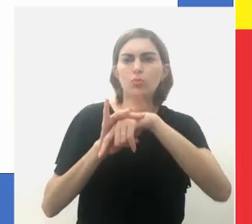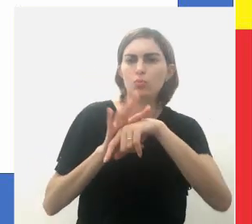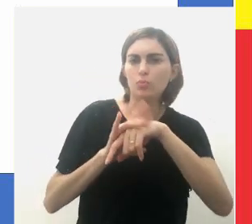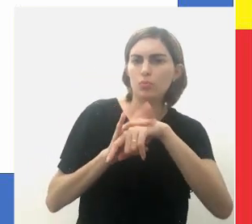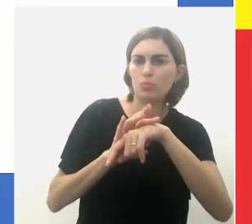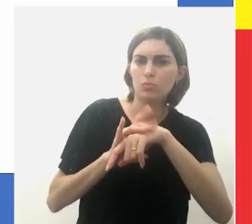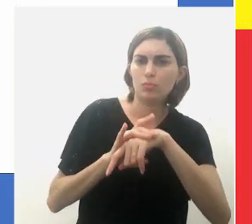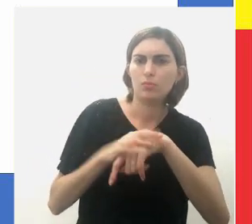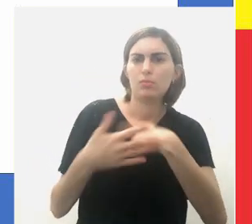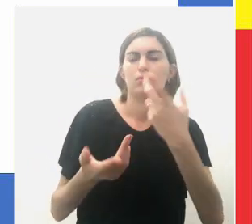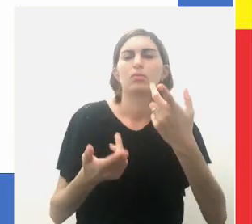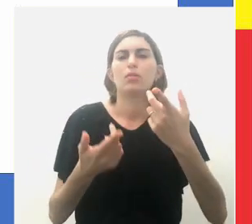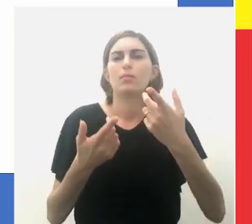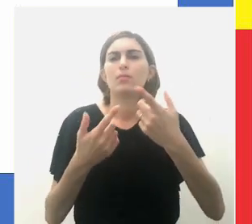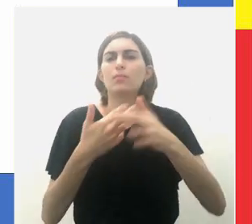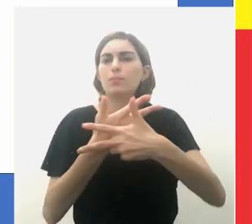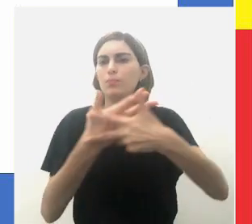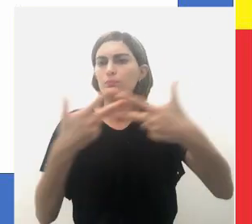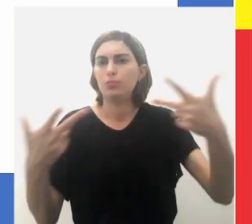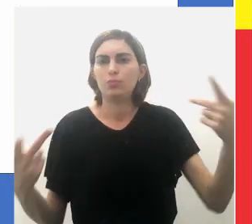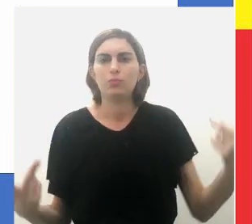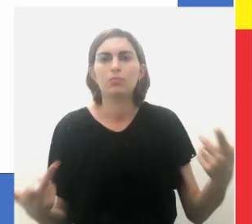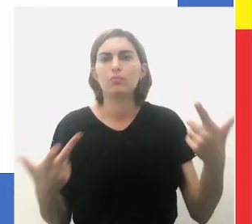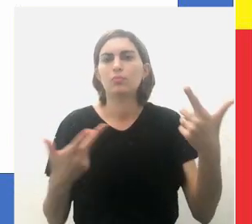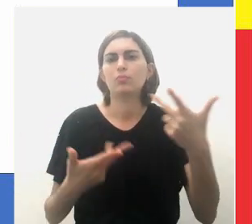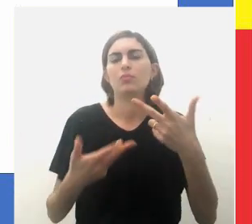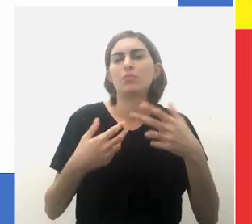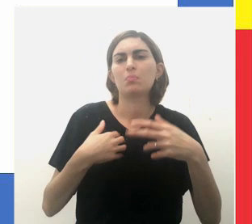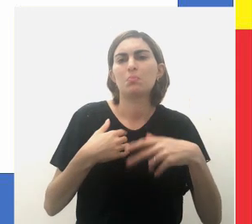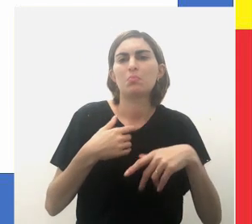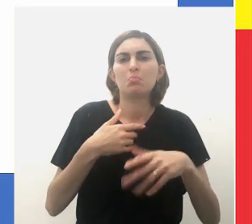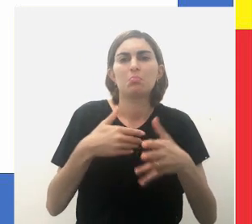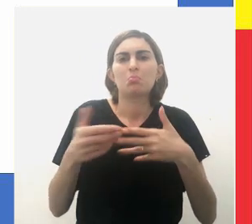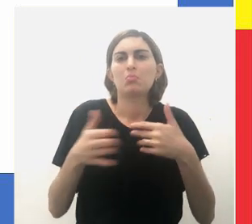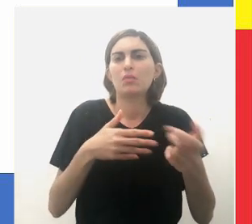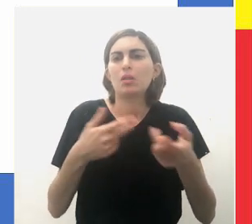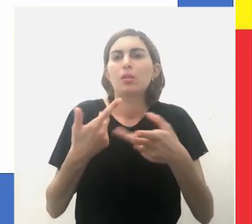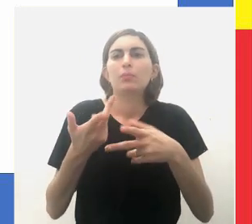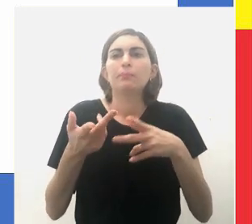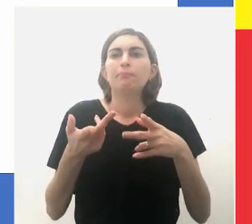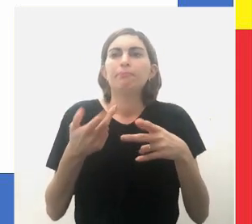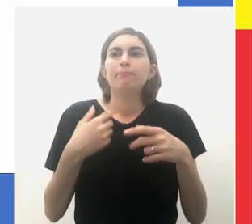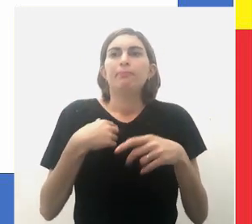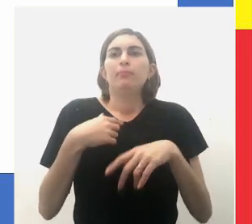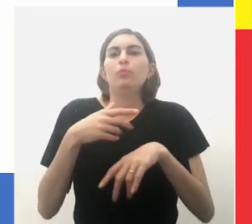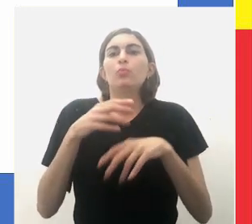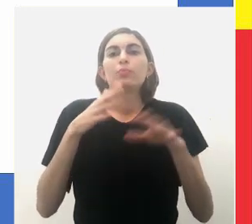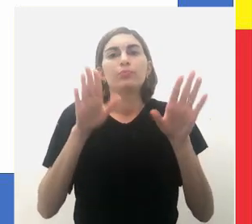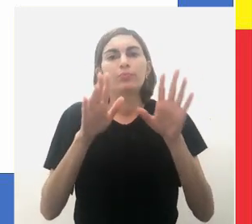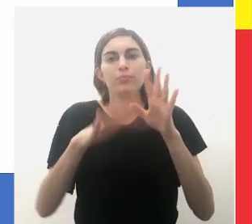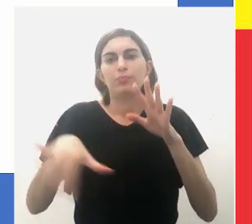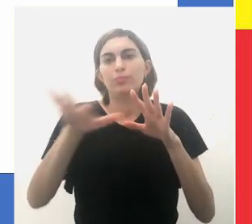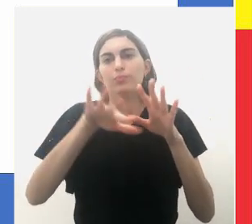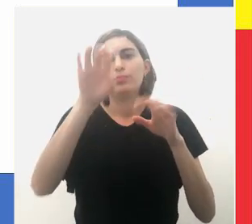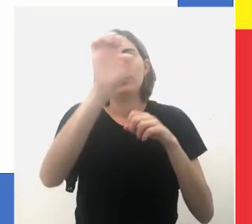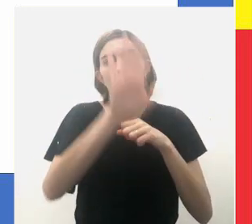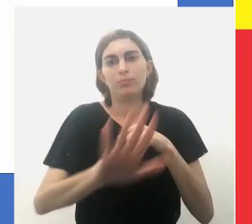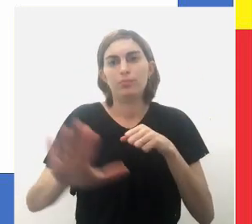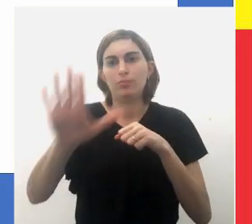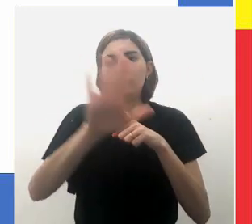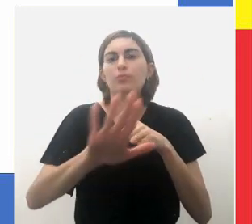as doenças, com as quais, involuntariamente, os